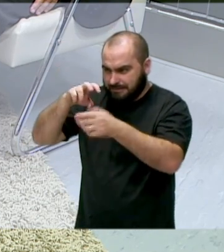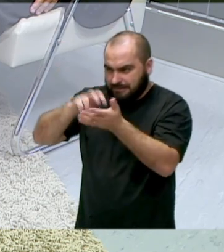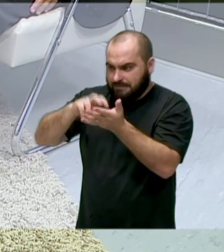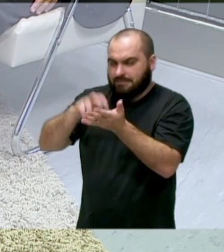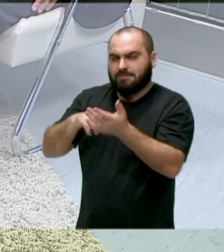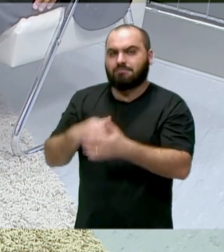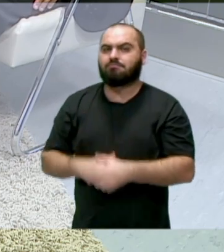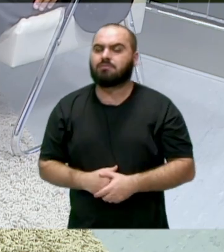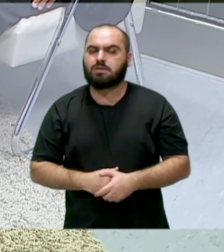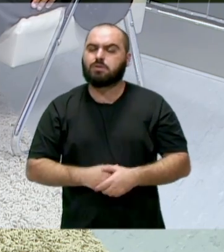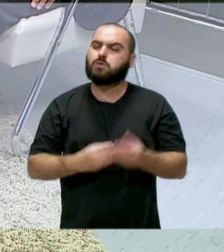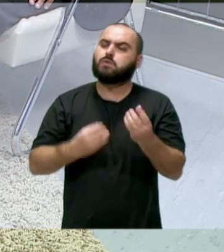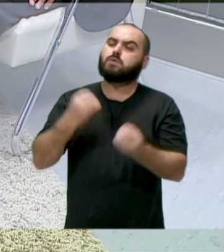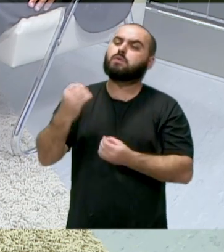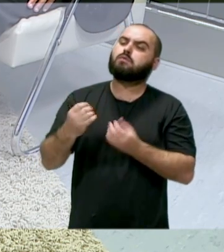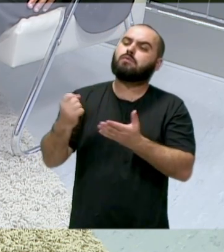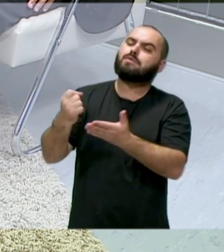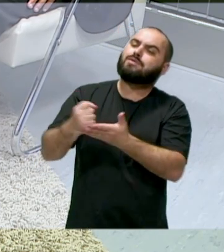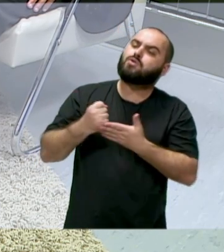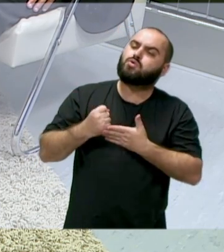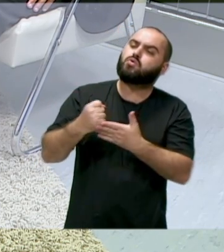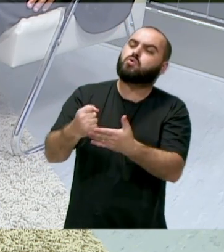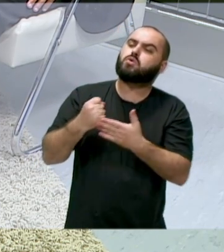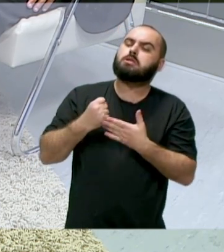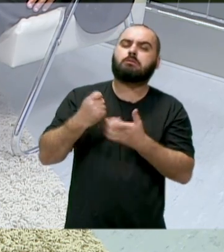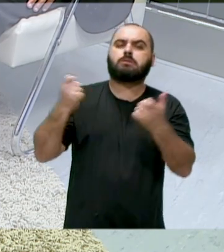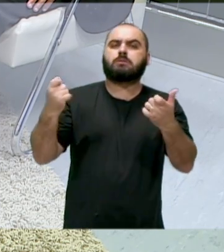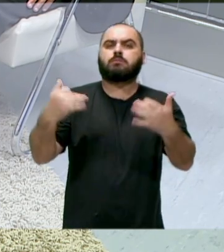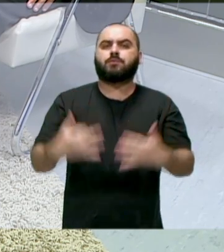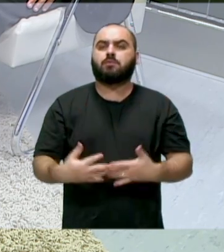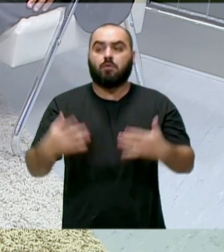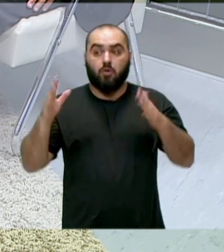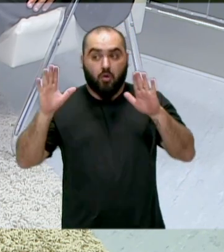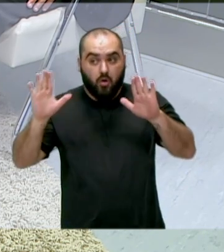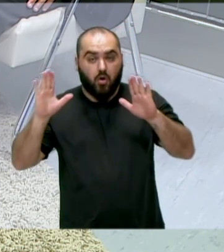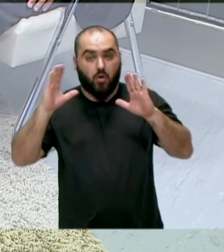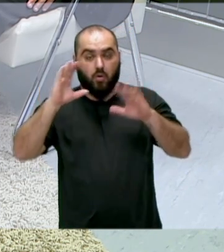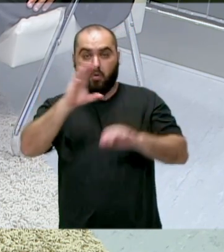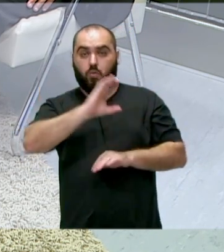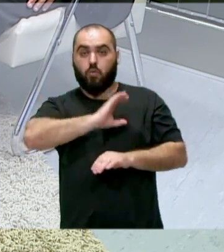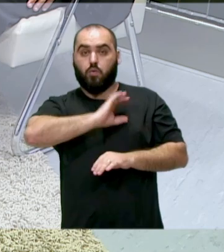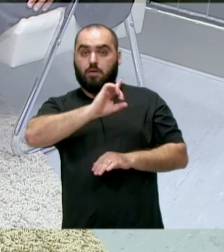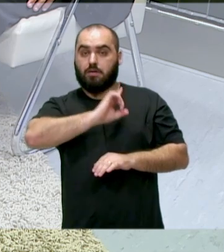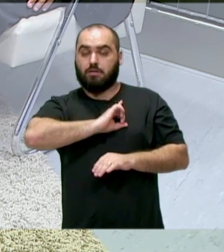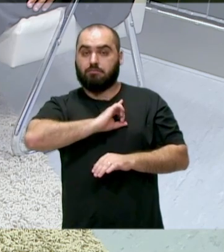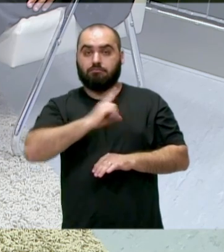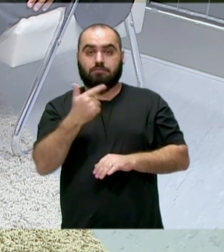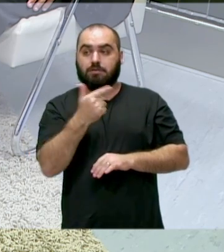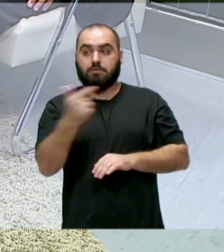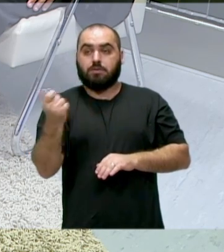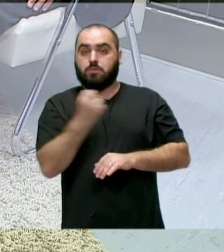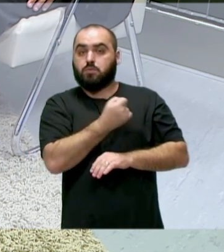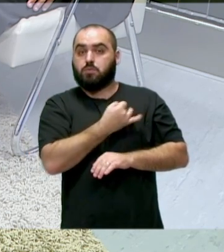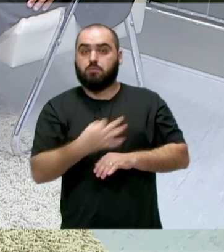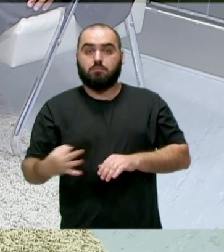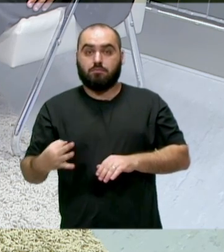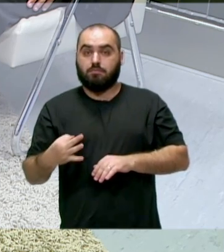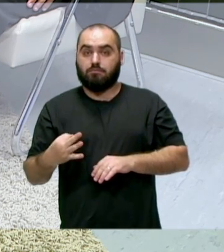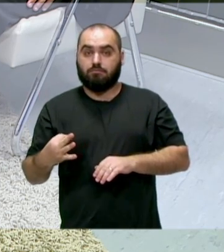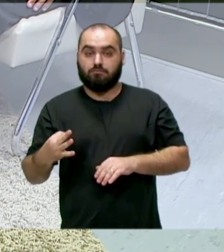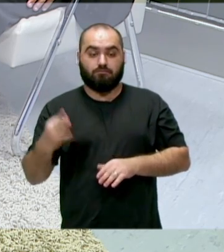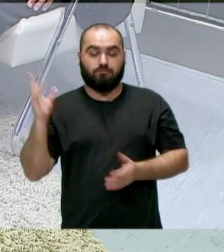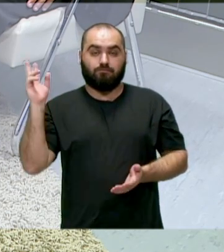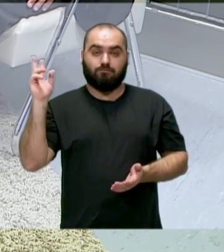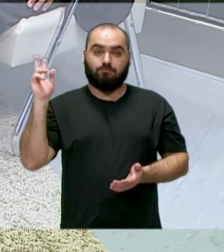poderia contribuir, esses agentes? E assim, a Codetran não tem o número de agentes suficientes para